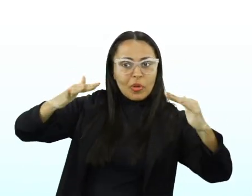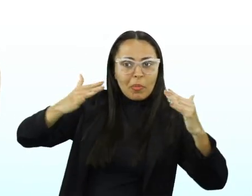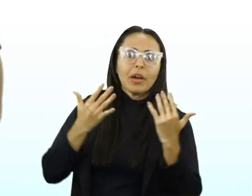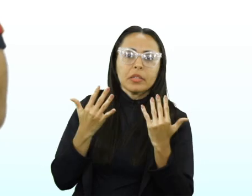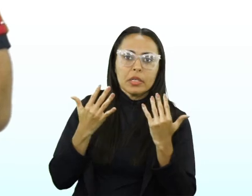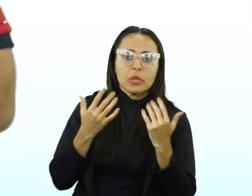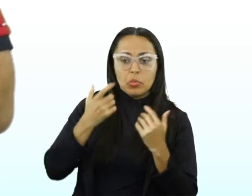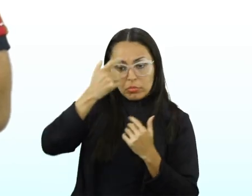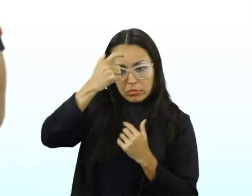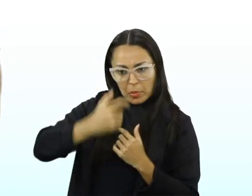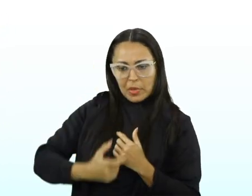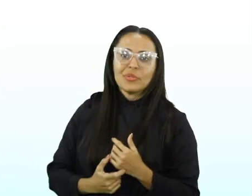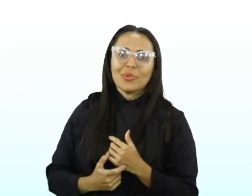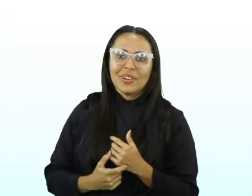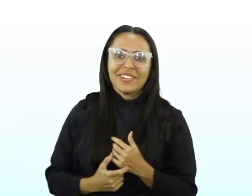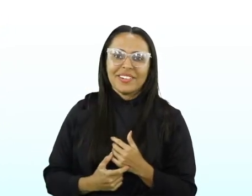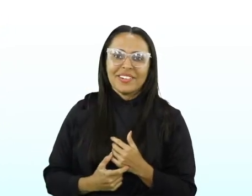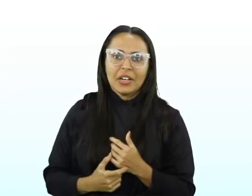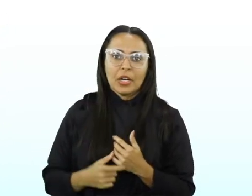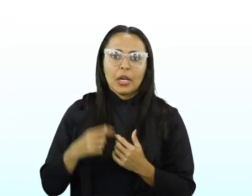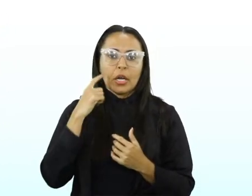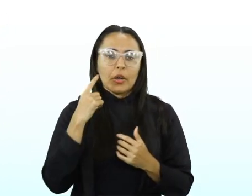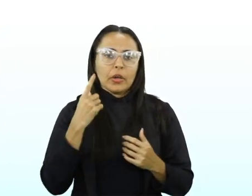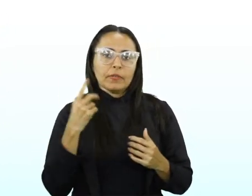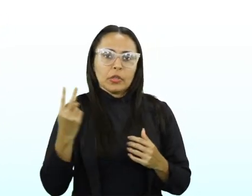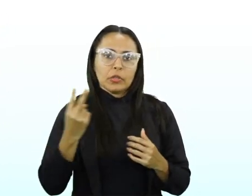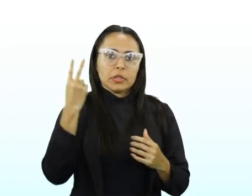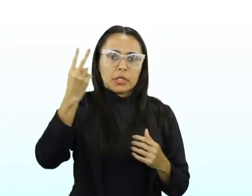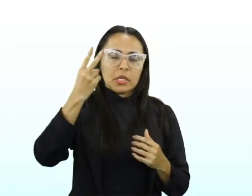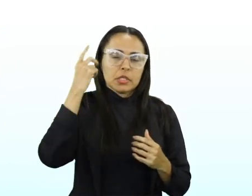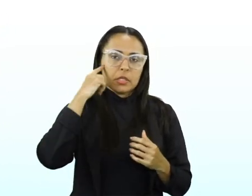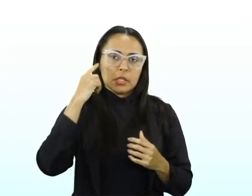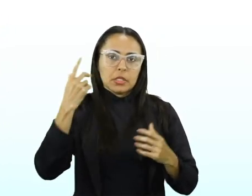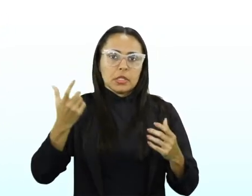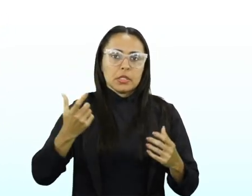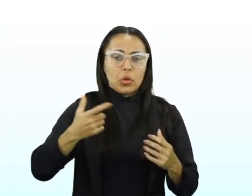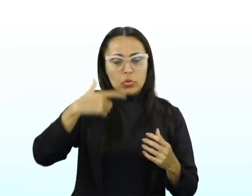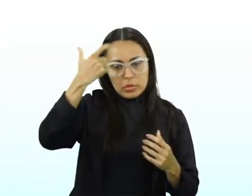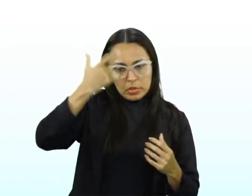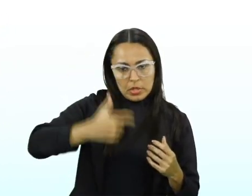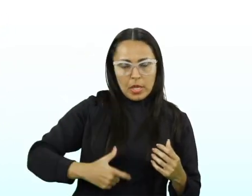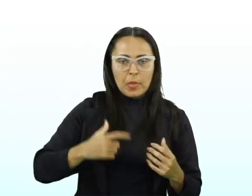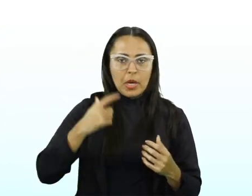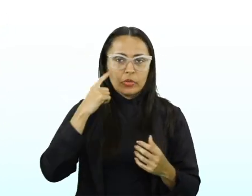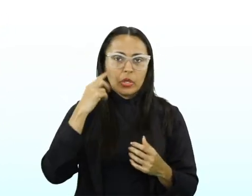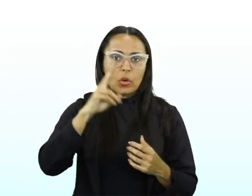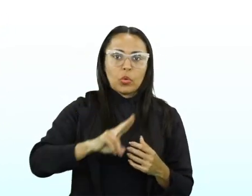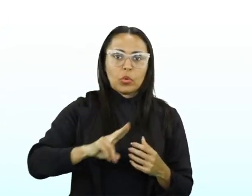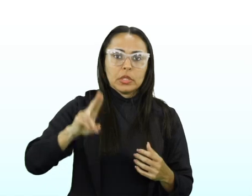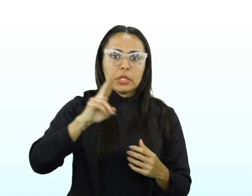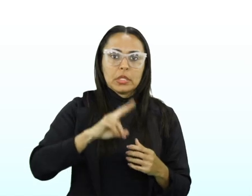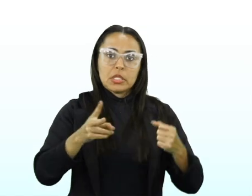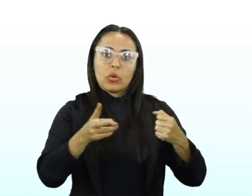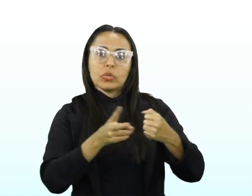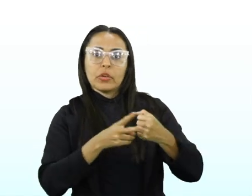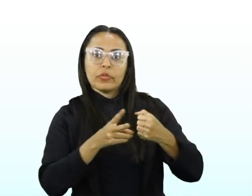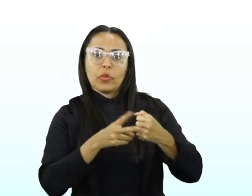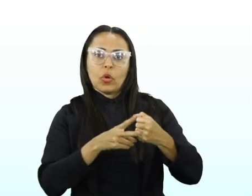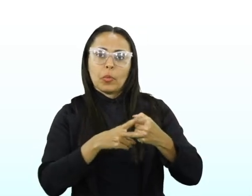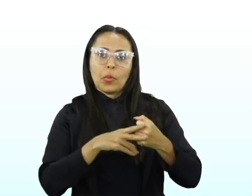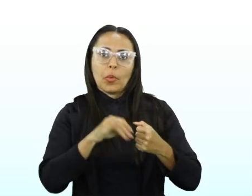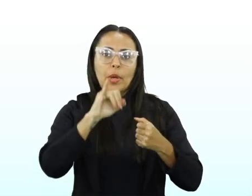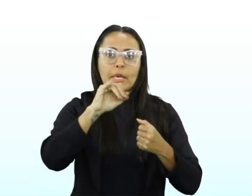leitor. Valorização da imagem é uma das características. A utilização de verbos no modo